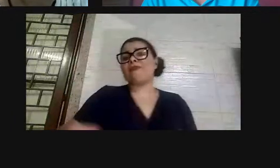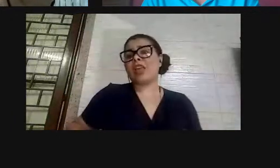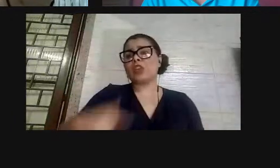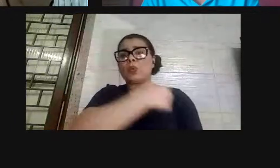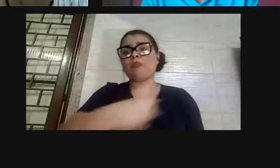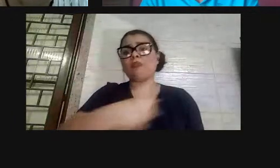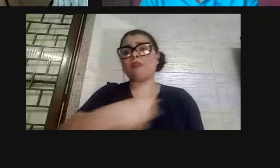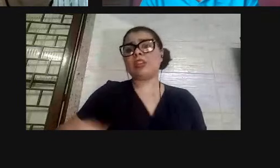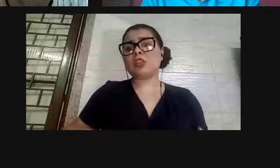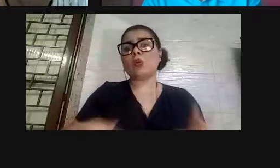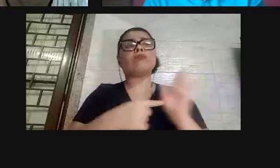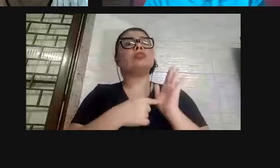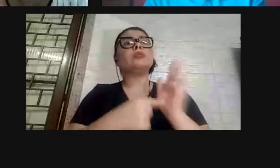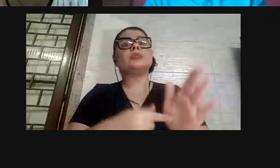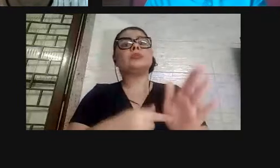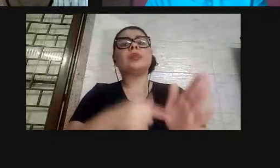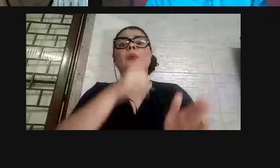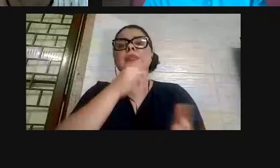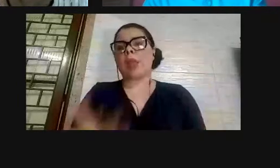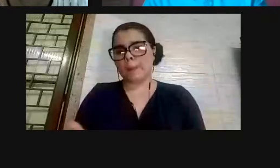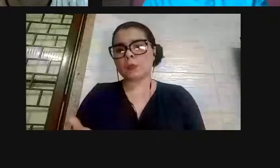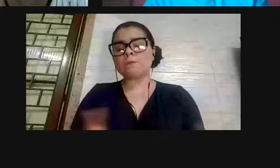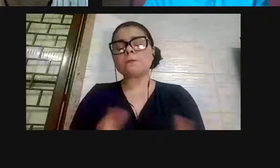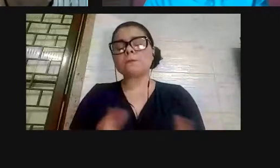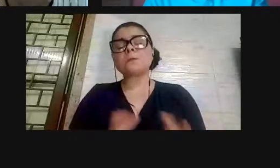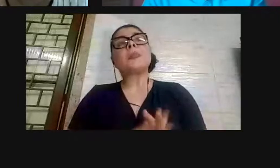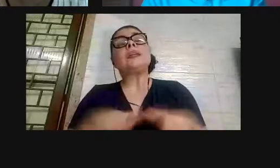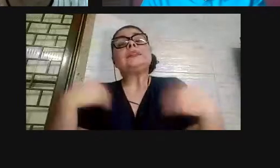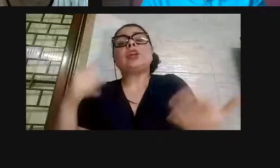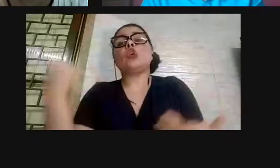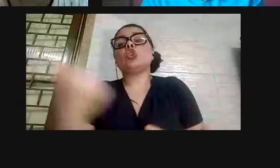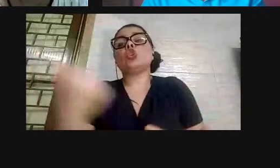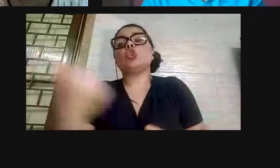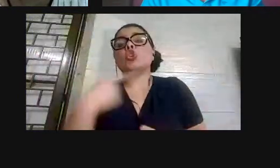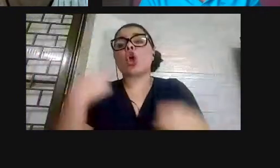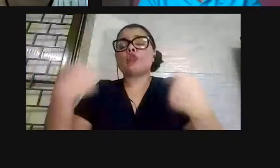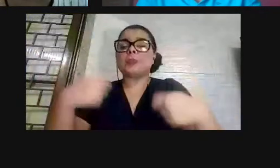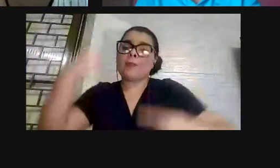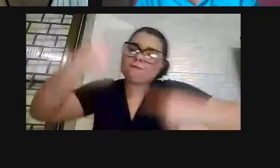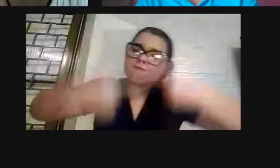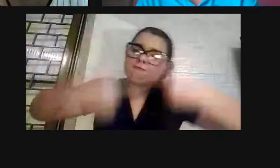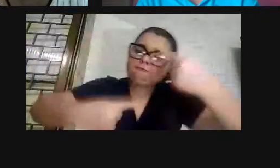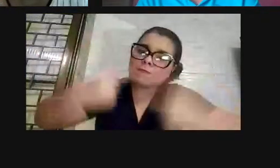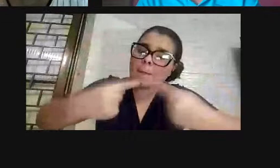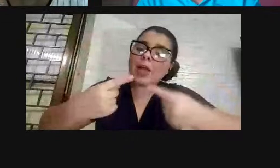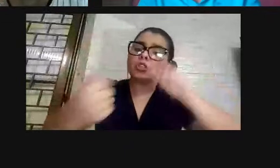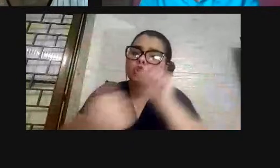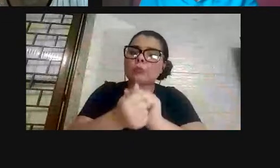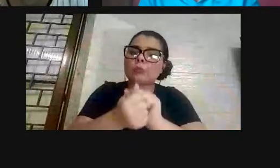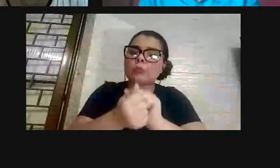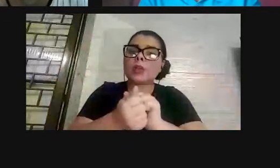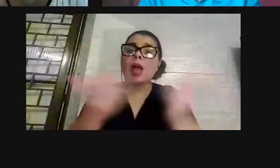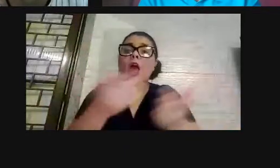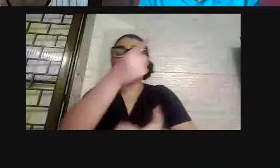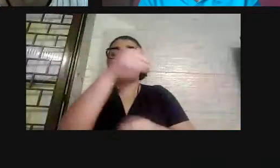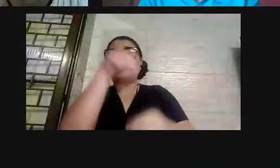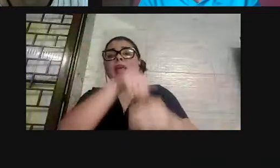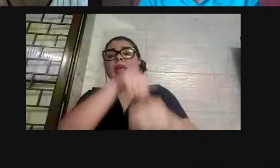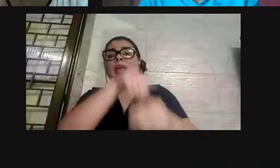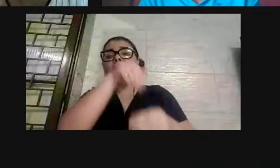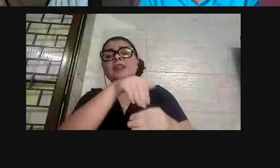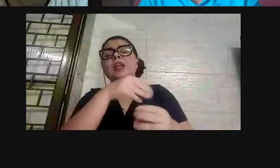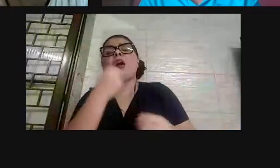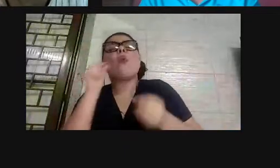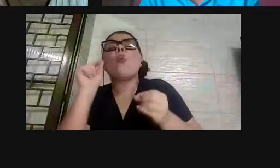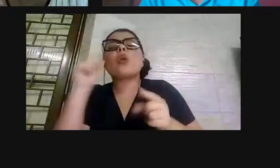enfrentamento que vamos ter que fazer um debate coletivo, vai ter a eleição municipal agora, vai ter a eleição municipal agora, o que nós vamos discutir nas